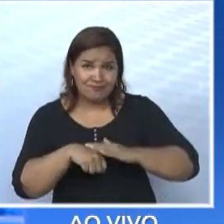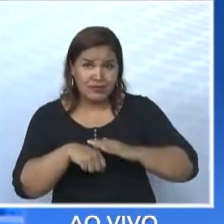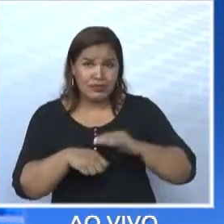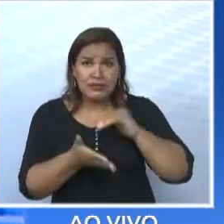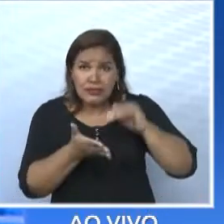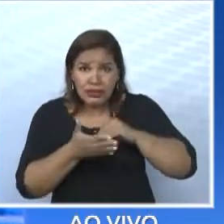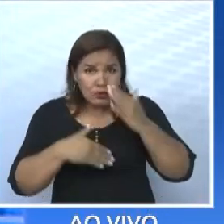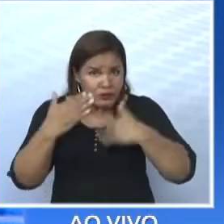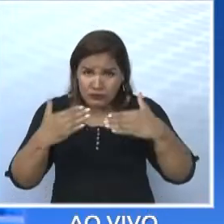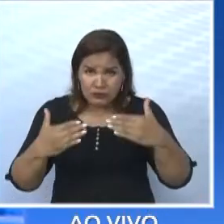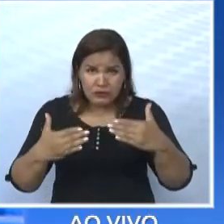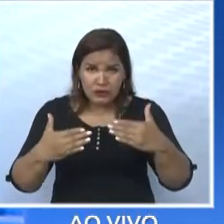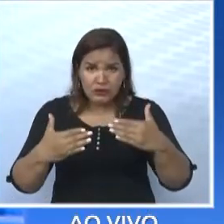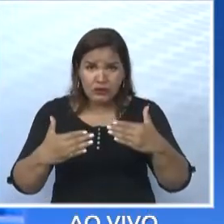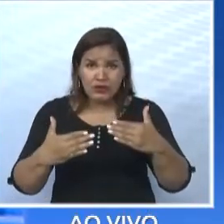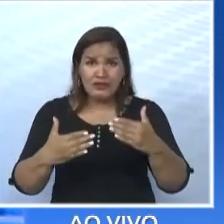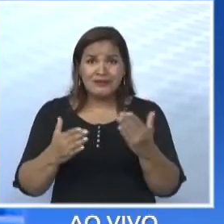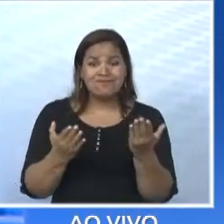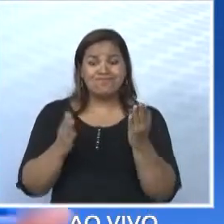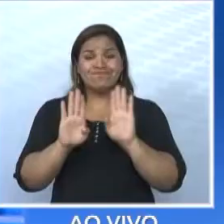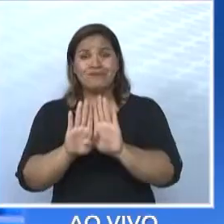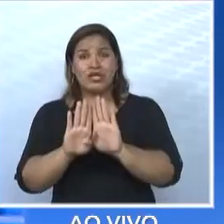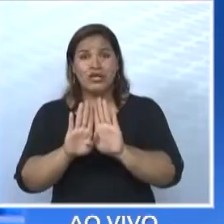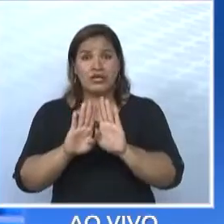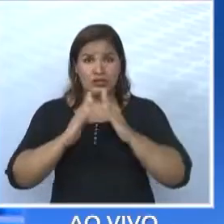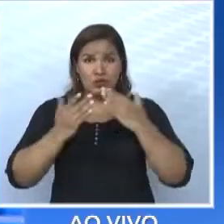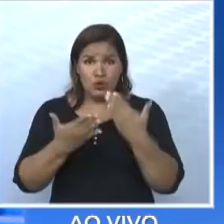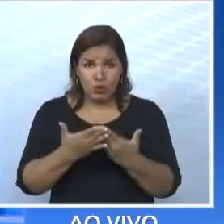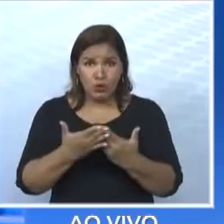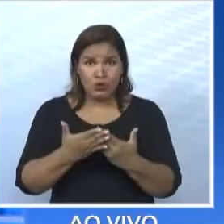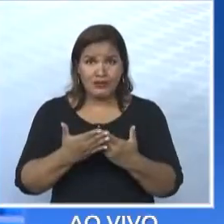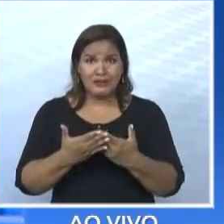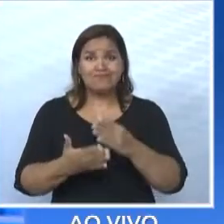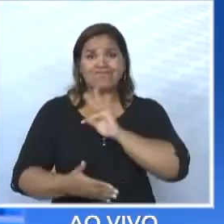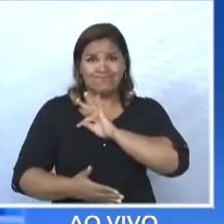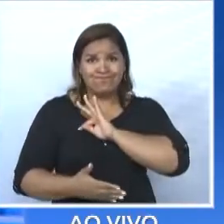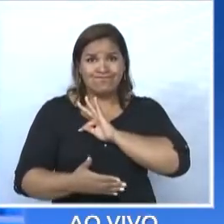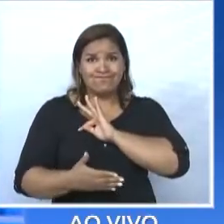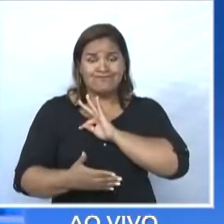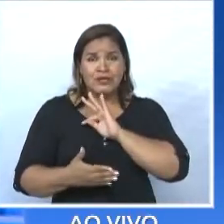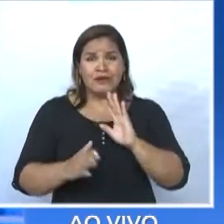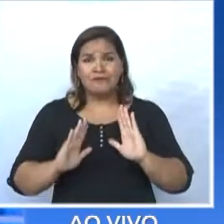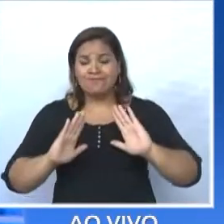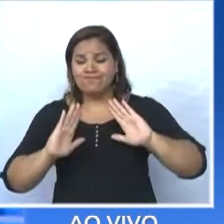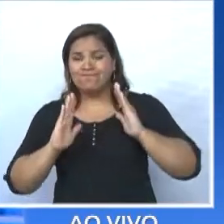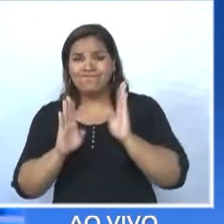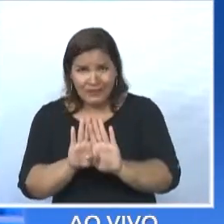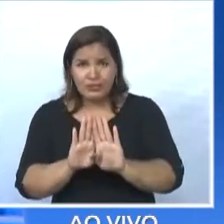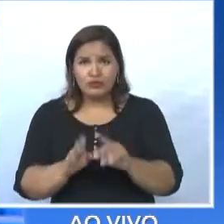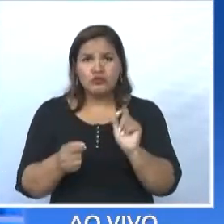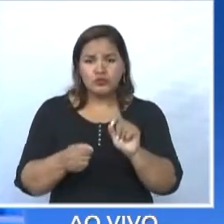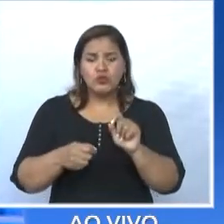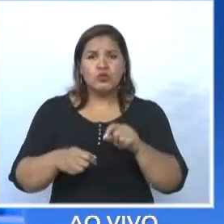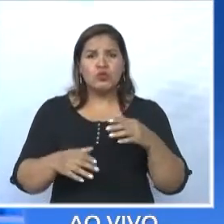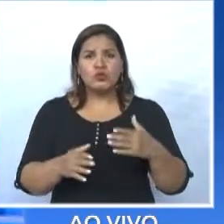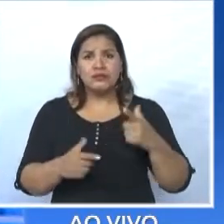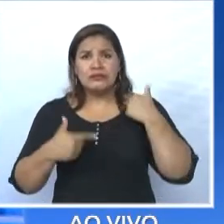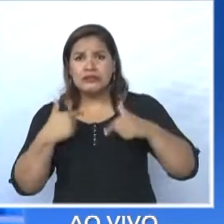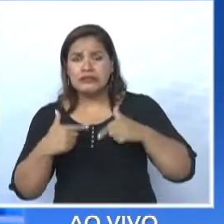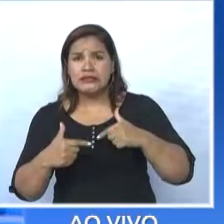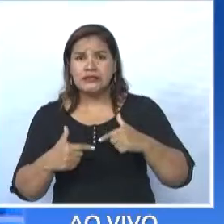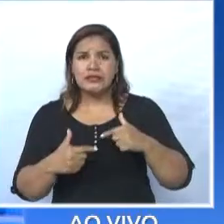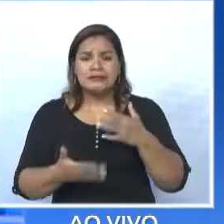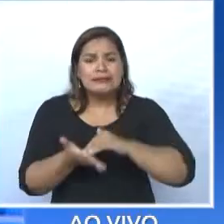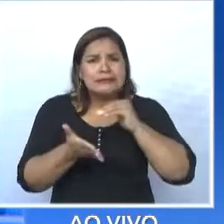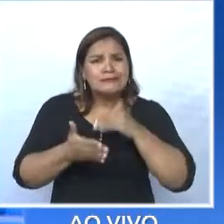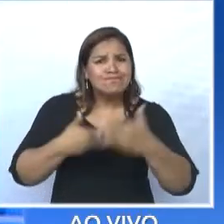fecha as escolas profissionalizantes, fecha o caminho para o emprego e percebe que a Secretaria de Planejamento não estava indo bem